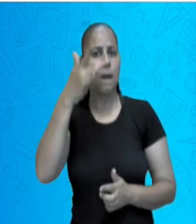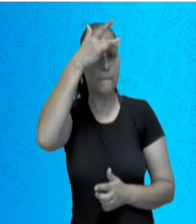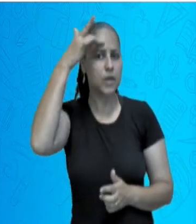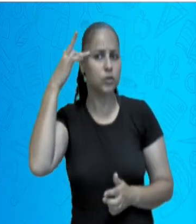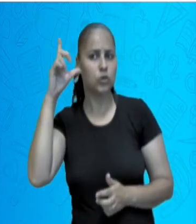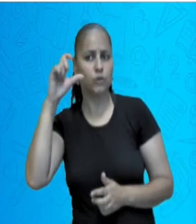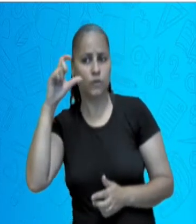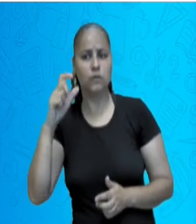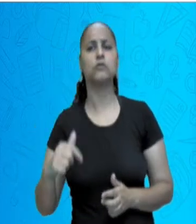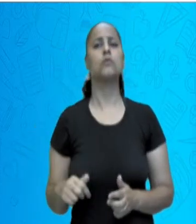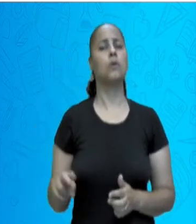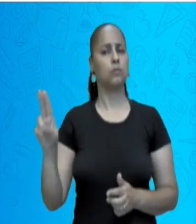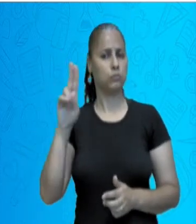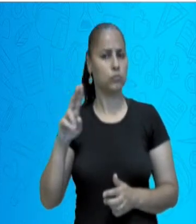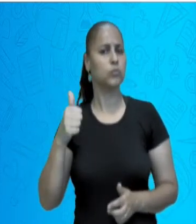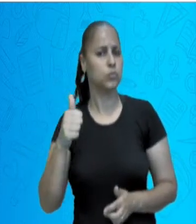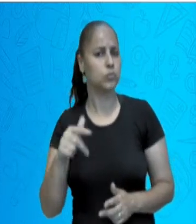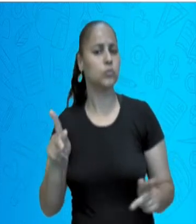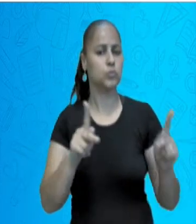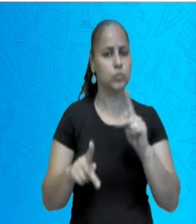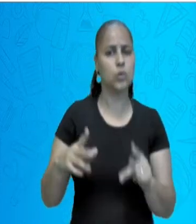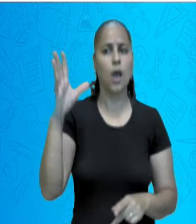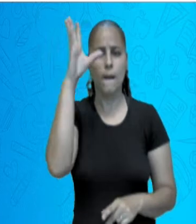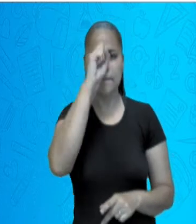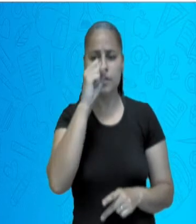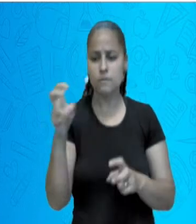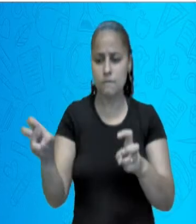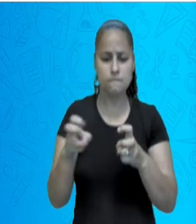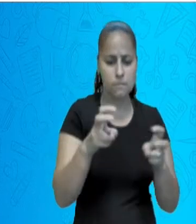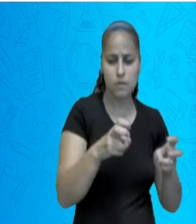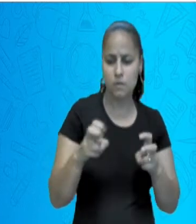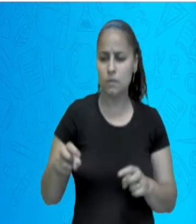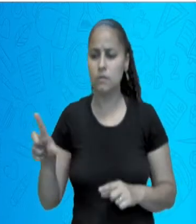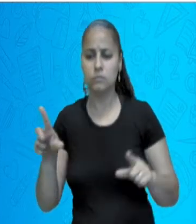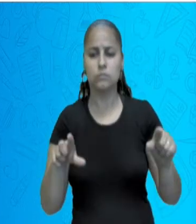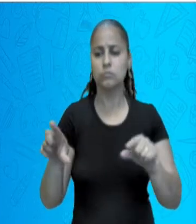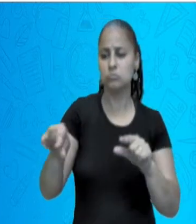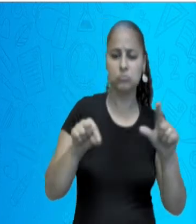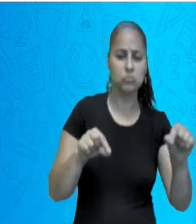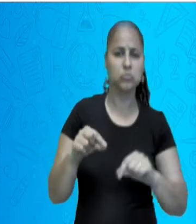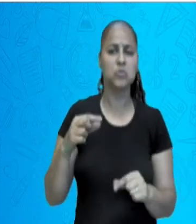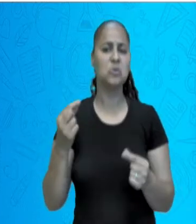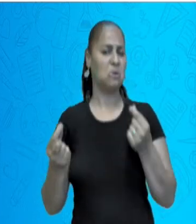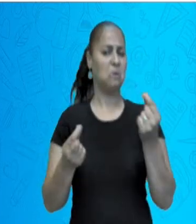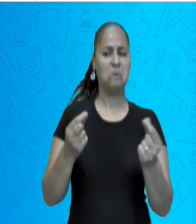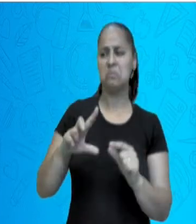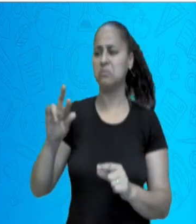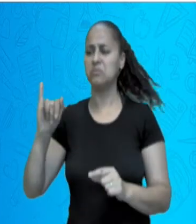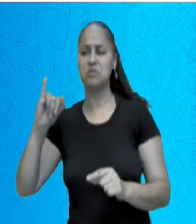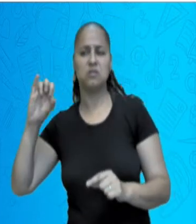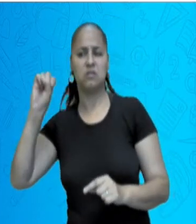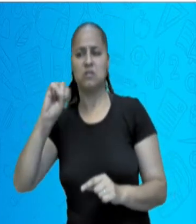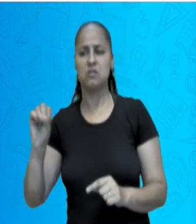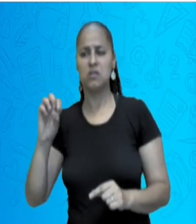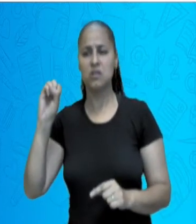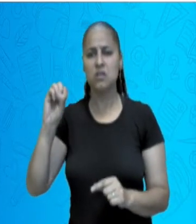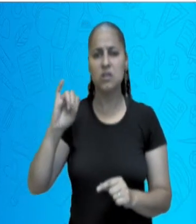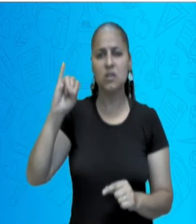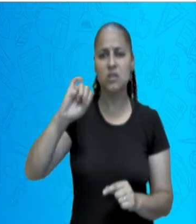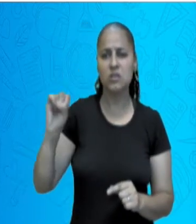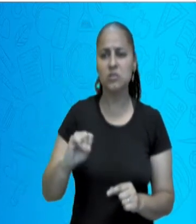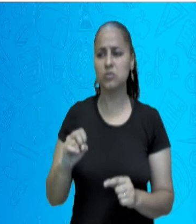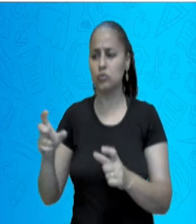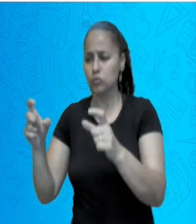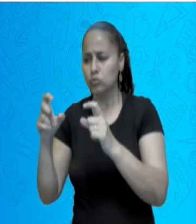considerado profissional, sem entender de velocidade do obturador, sobre ISO, sobre diafragma, sobre zoom,